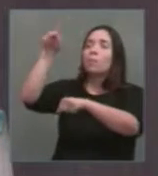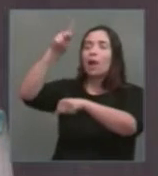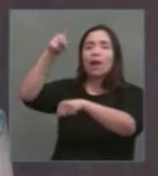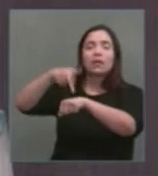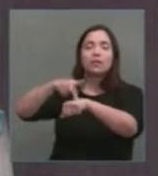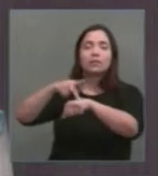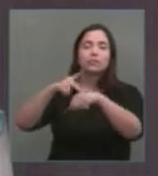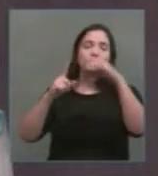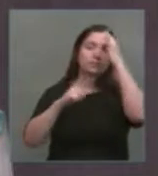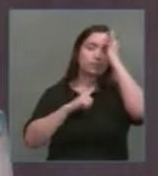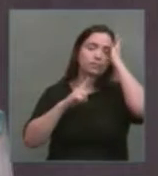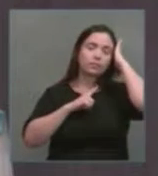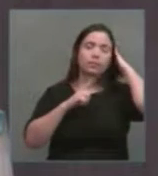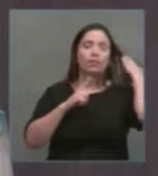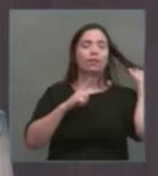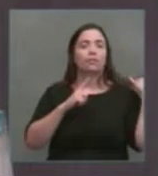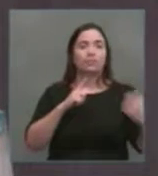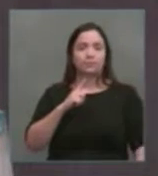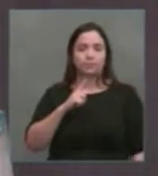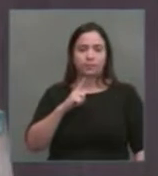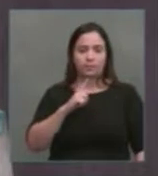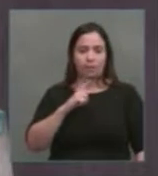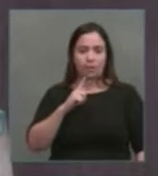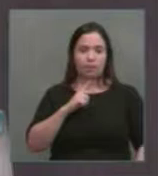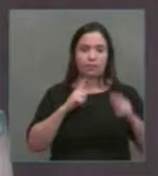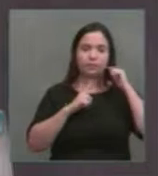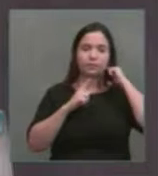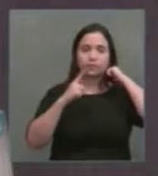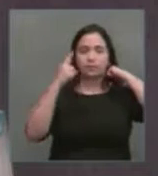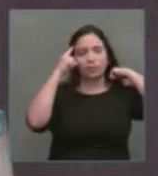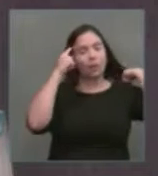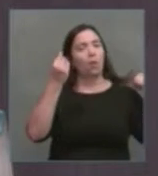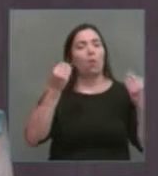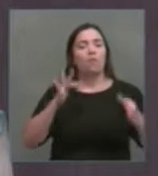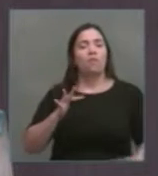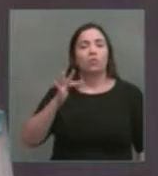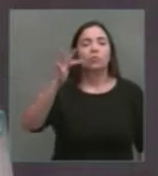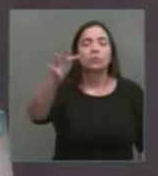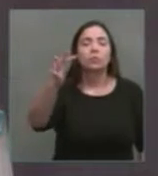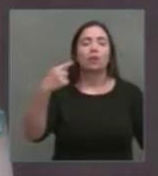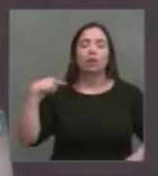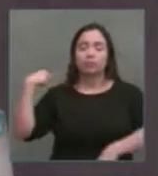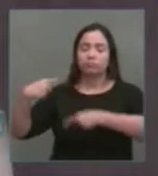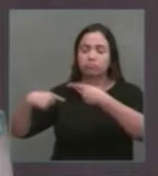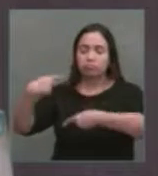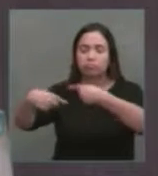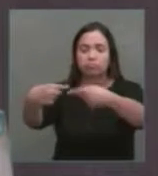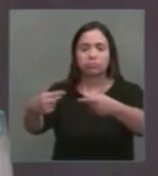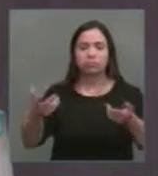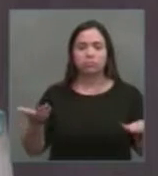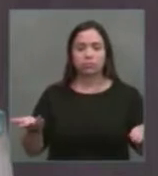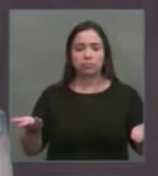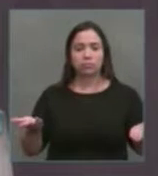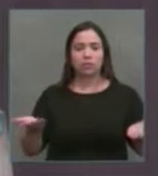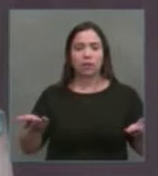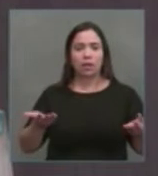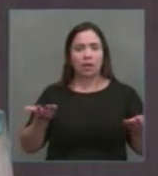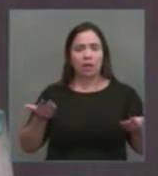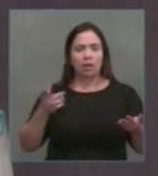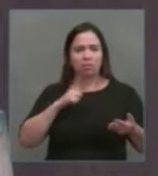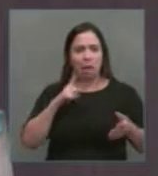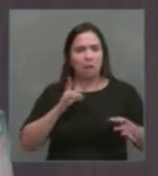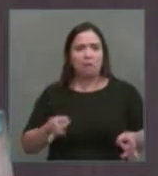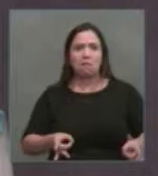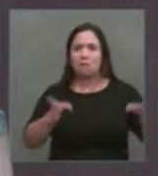no futuro, para as próximas décadas, entregaria setores